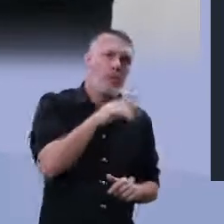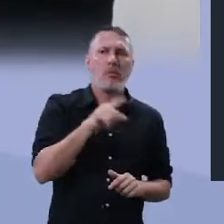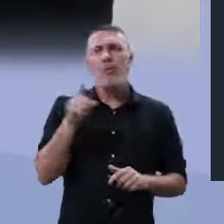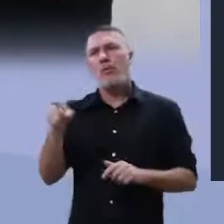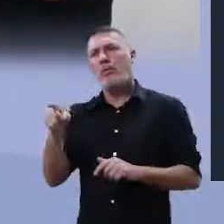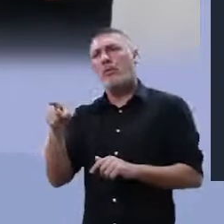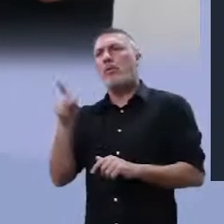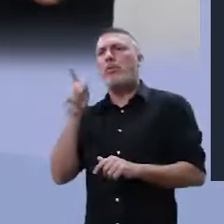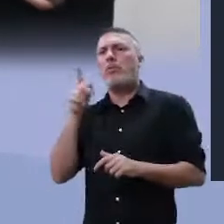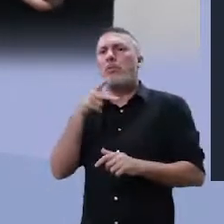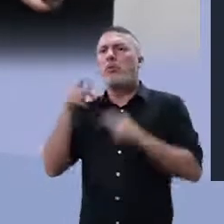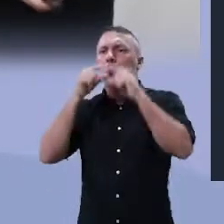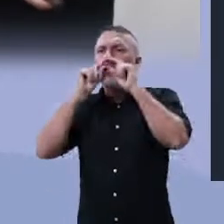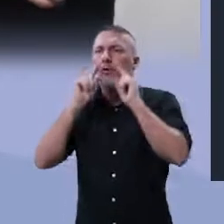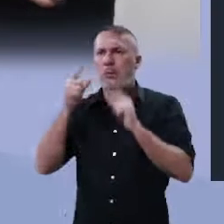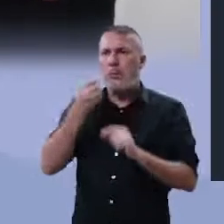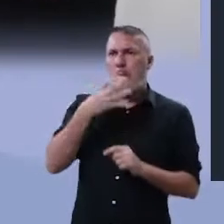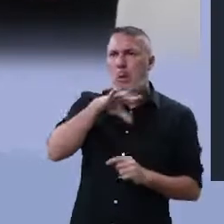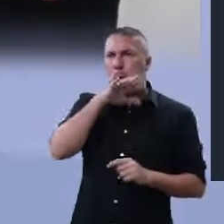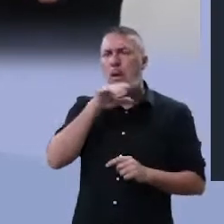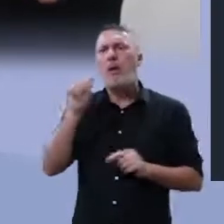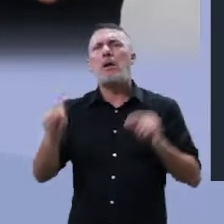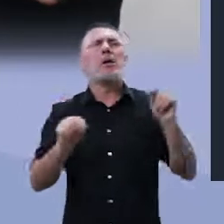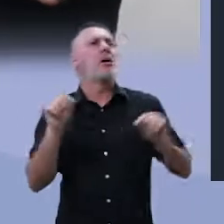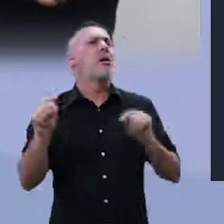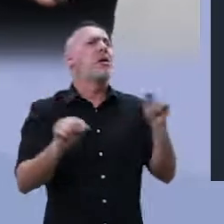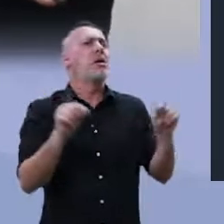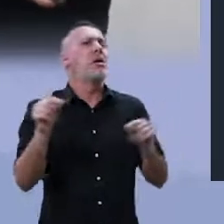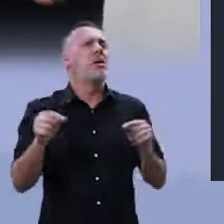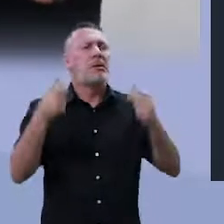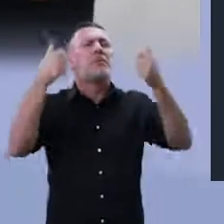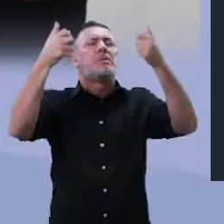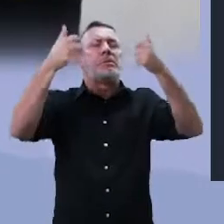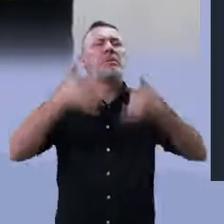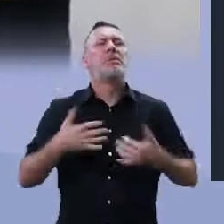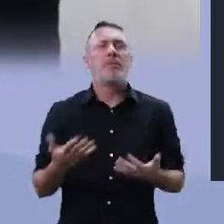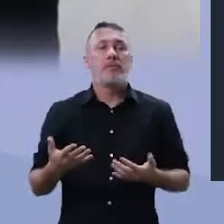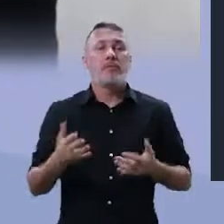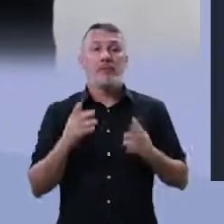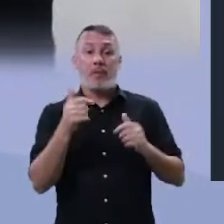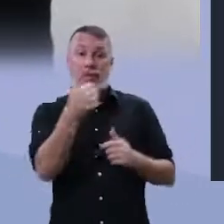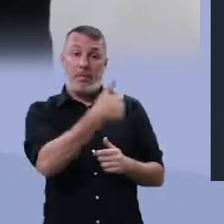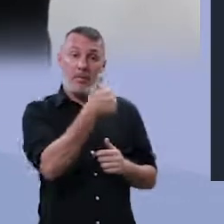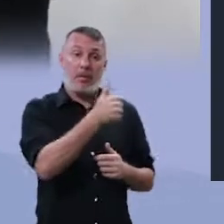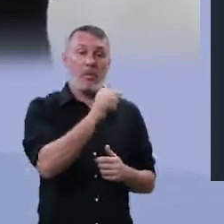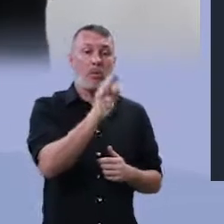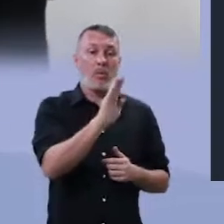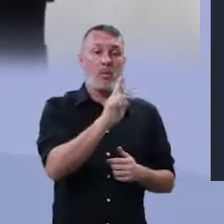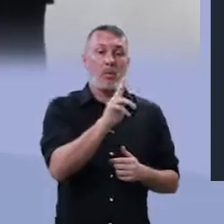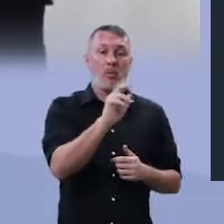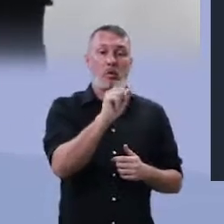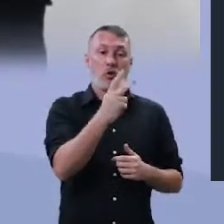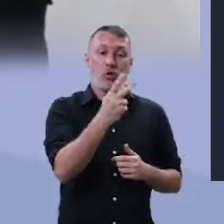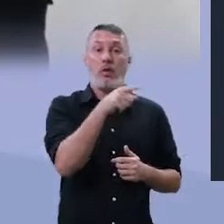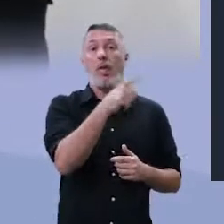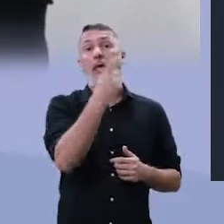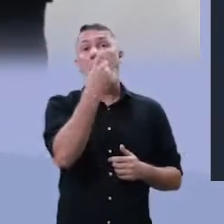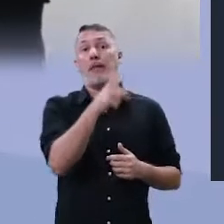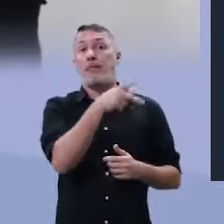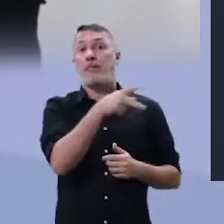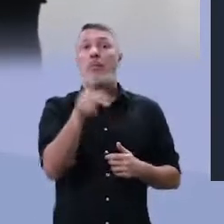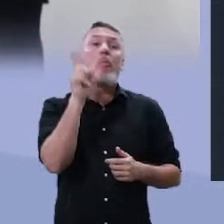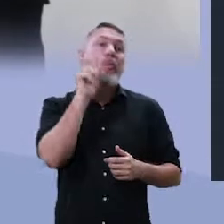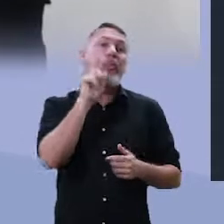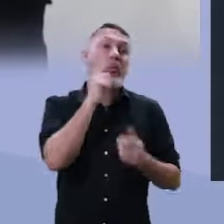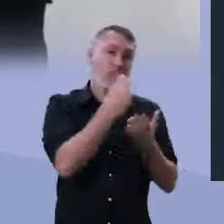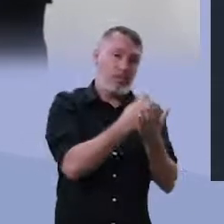falar, a Gina explica um pouquinho acerca desse Saddam Hussein e desse George Bush. O Bush era presidente dos Estados Unidos, ele